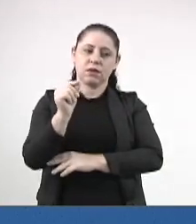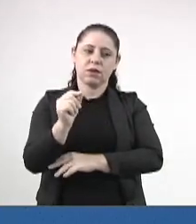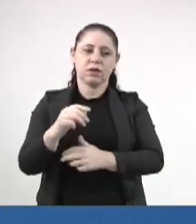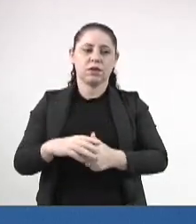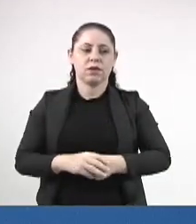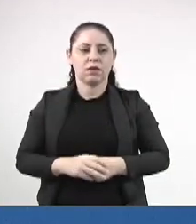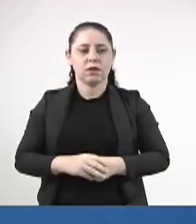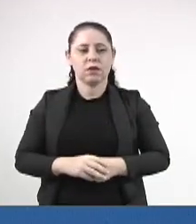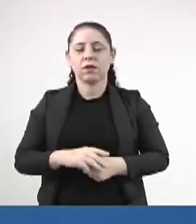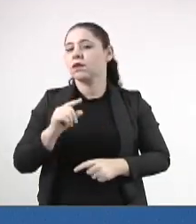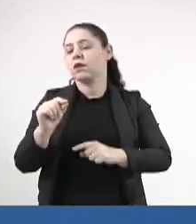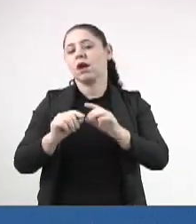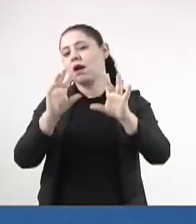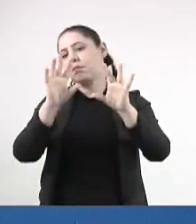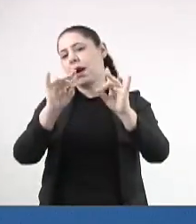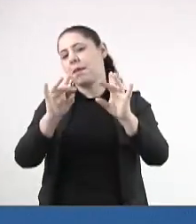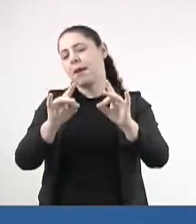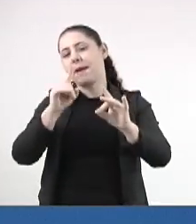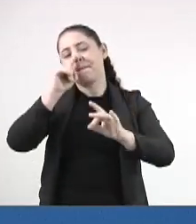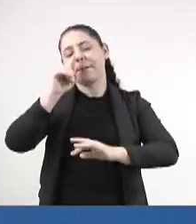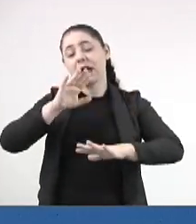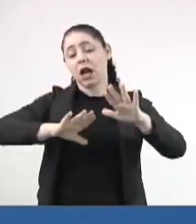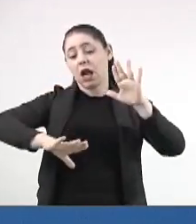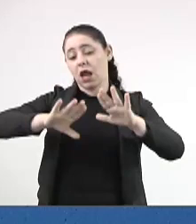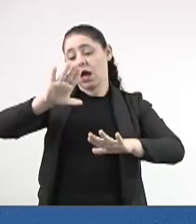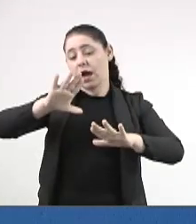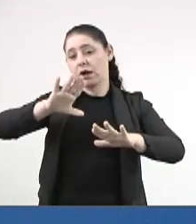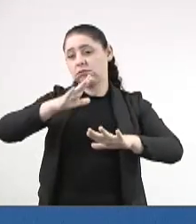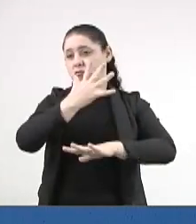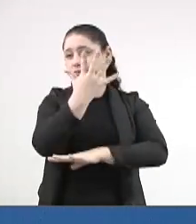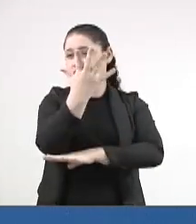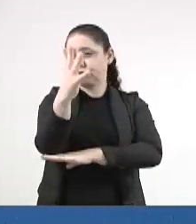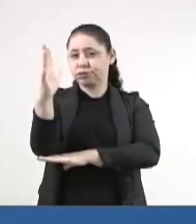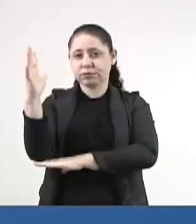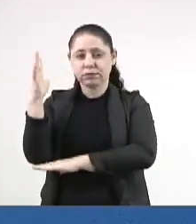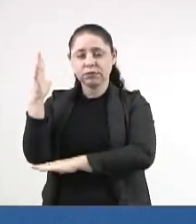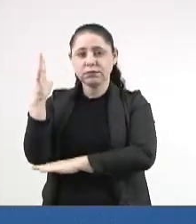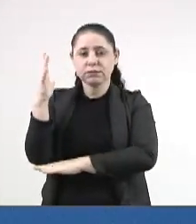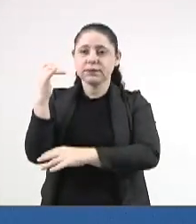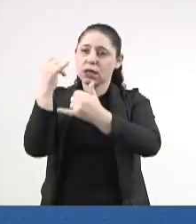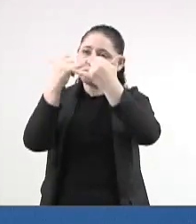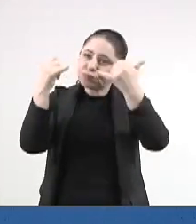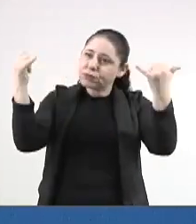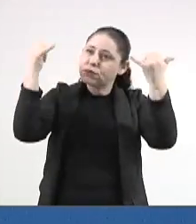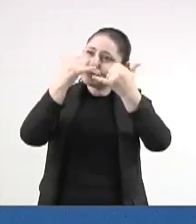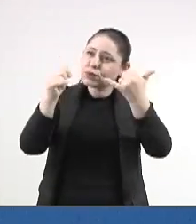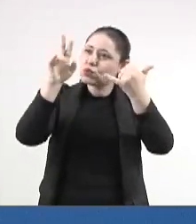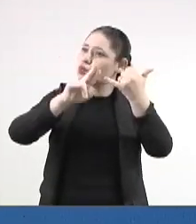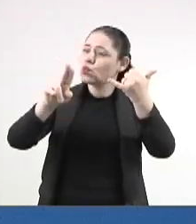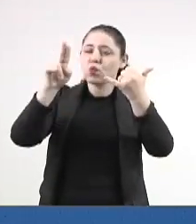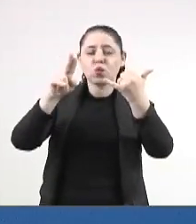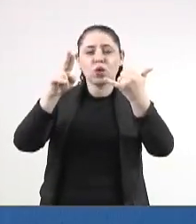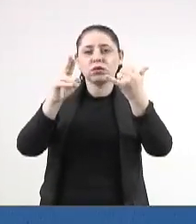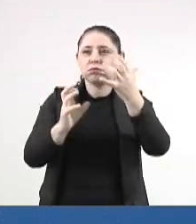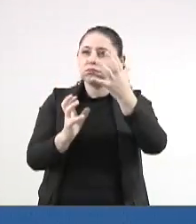que estabelece como risco ao meio ambiente a presença de fios sem utilização em postos de sustentação da rede de